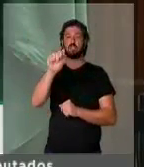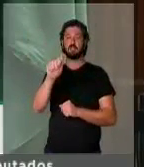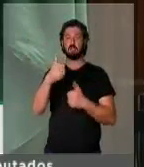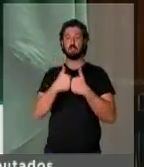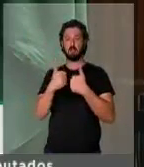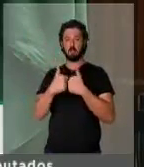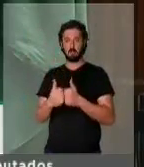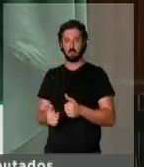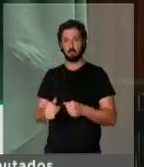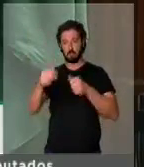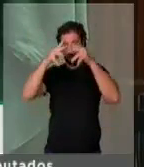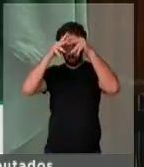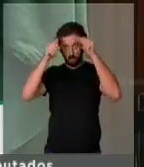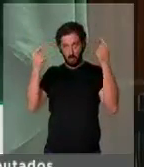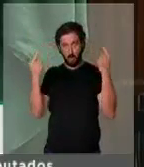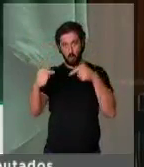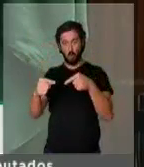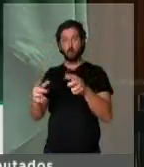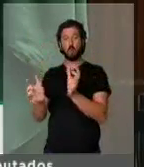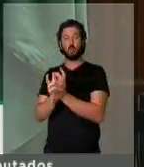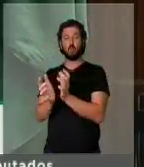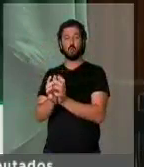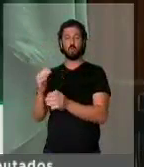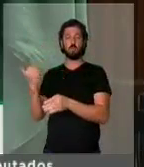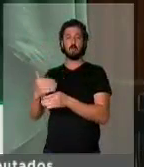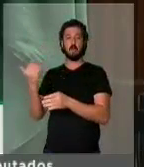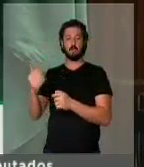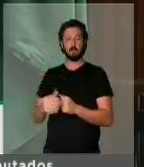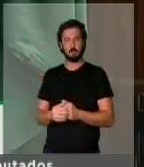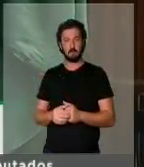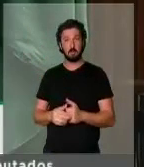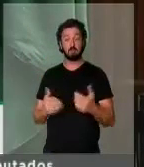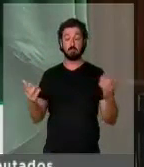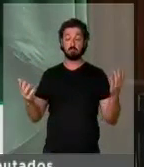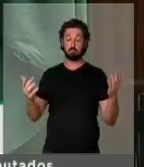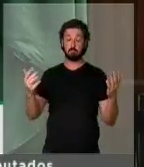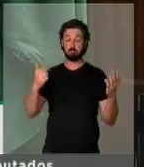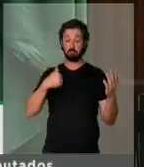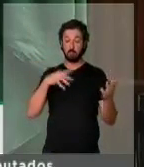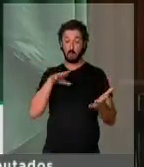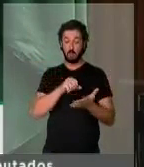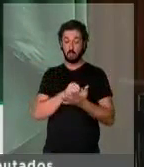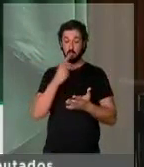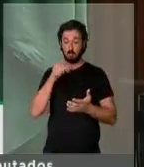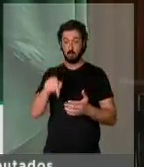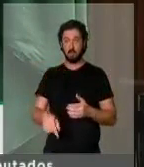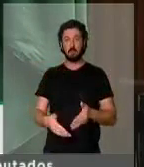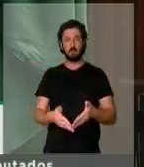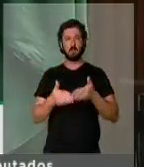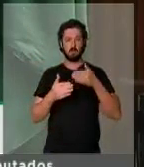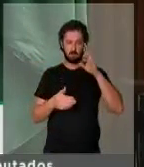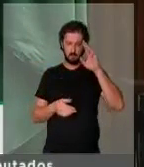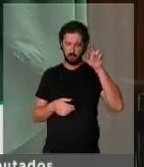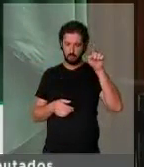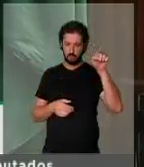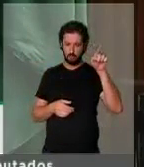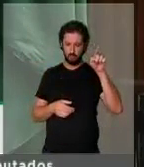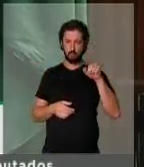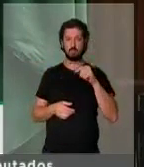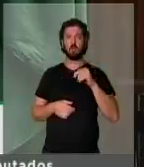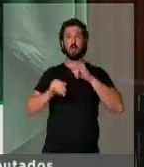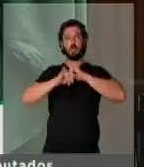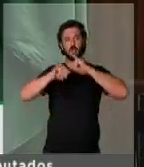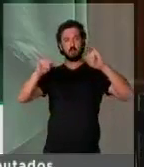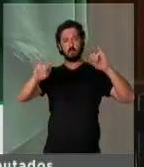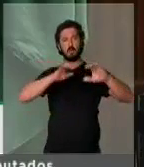Transporte do Acre contra ou em desfavor dos taxistas. Então, senhor presidente, eu quero fazer esse registro e pedir, de vossa excelência, a divulgação nos